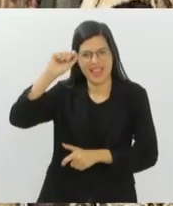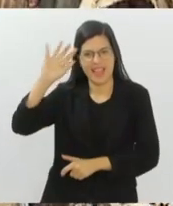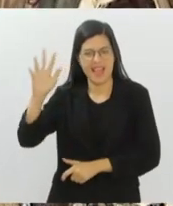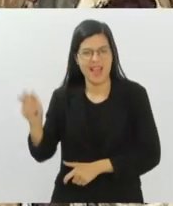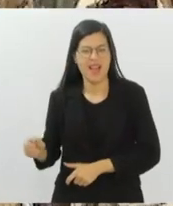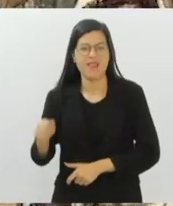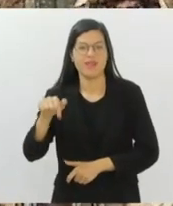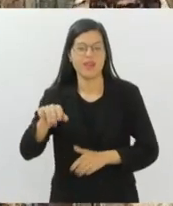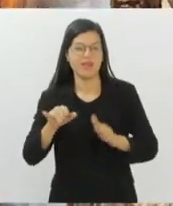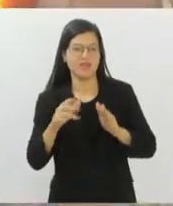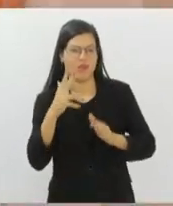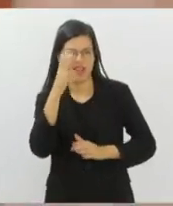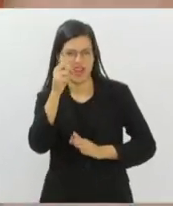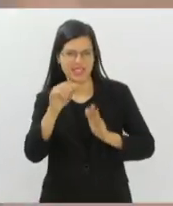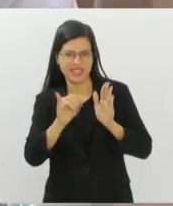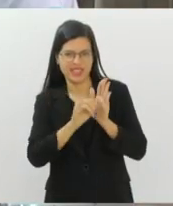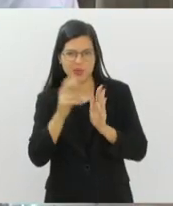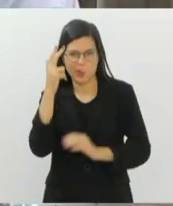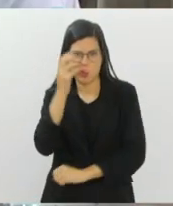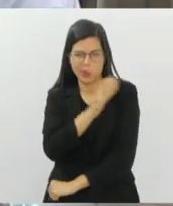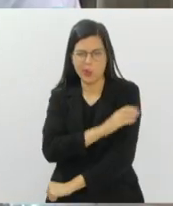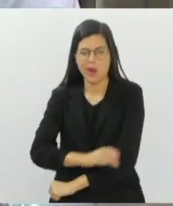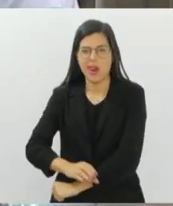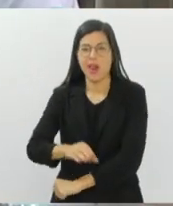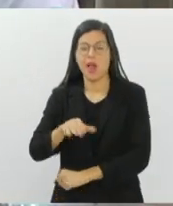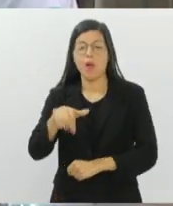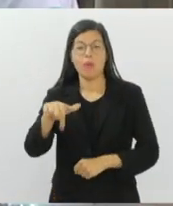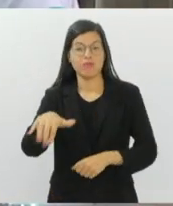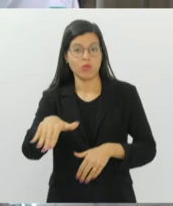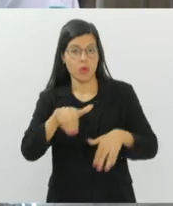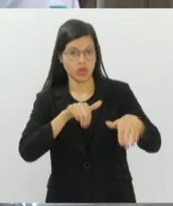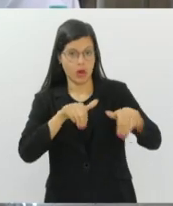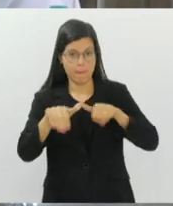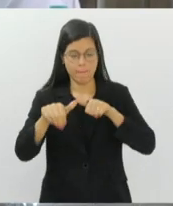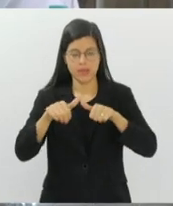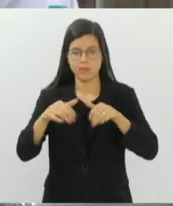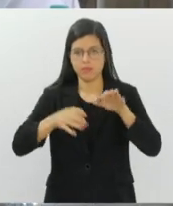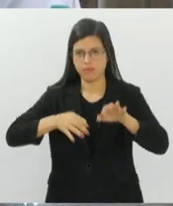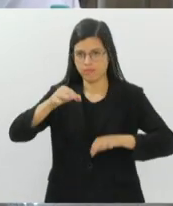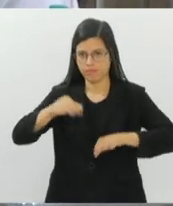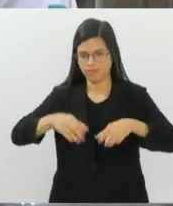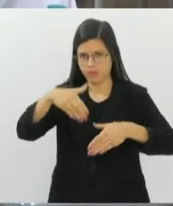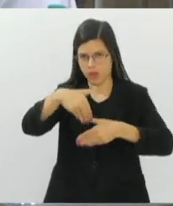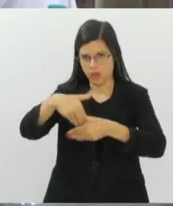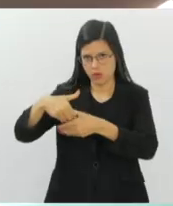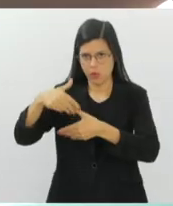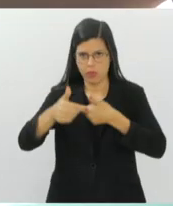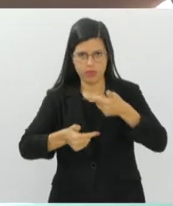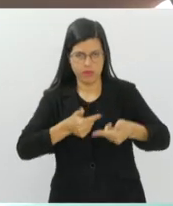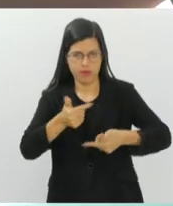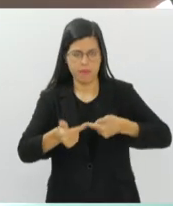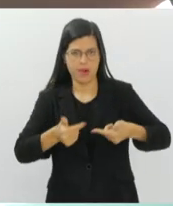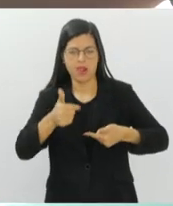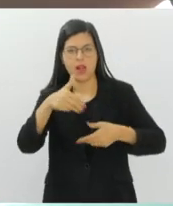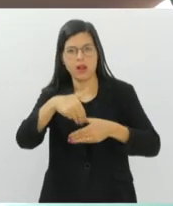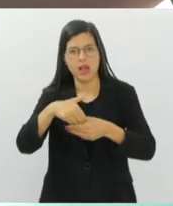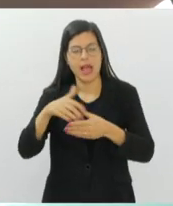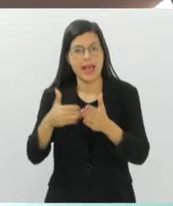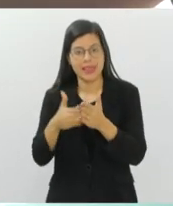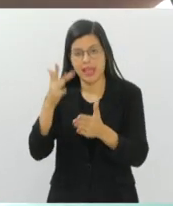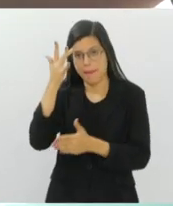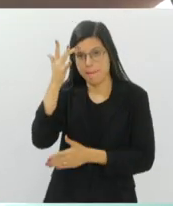cultural afro-brasileira. Convocados pela Justiça Eleitoral para trabalhar nas eleições, tem até amanhã para